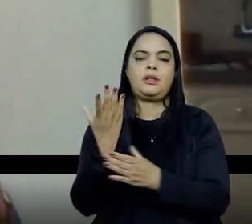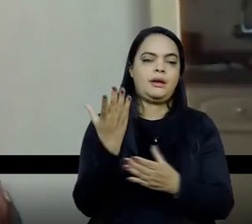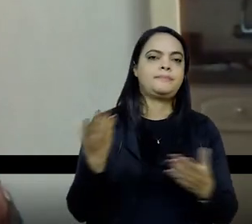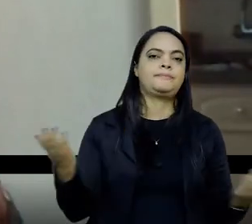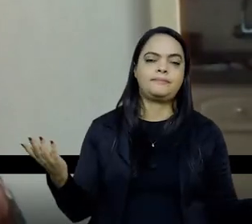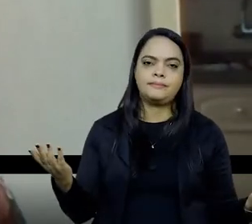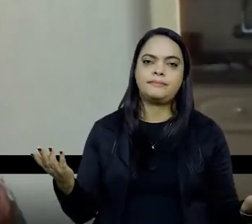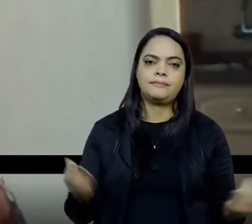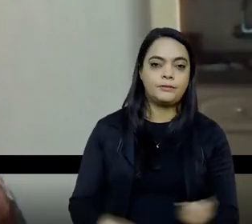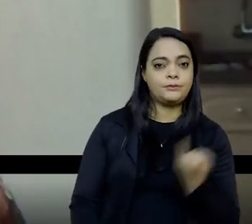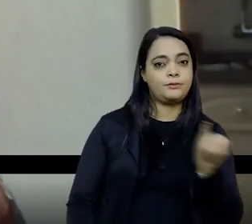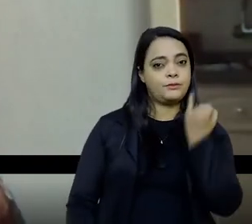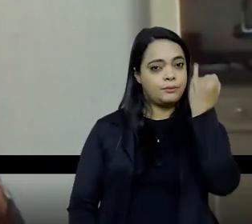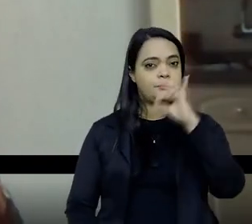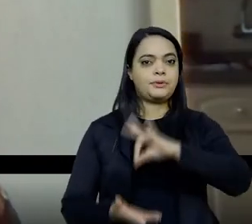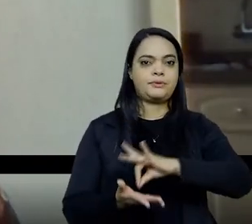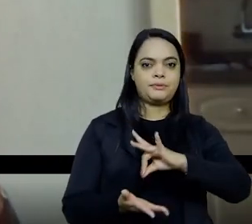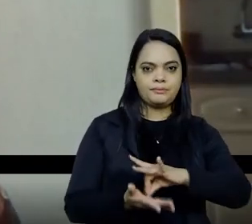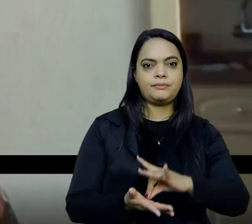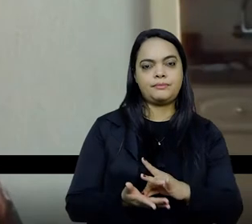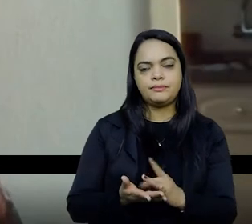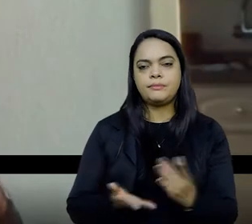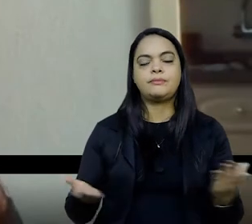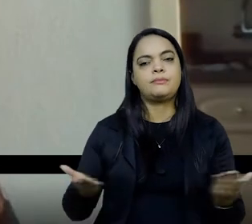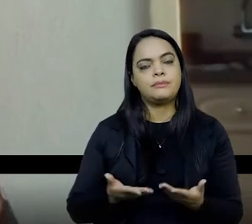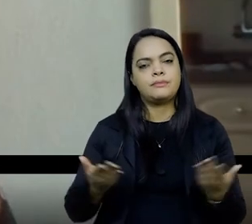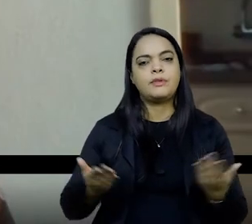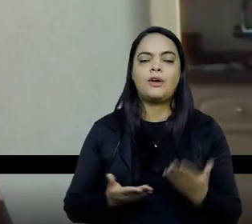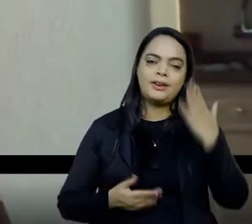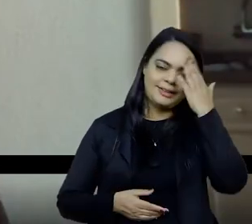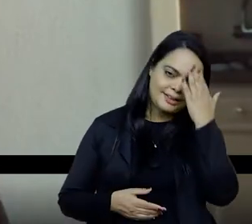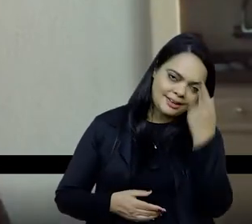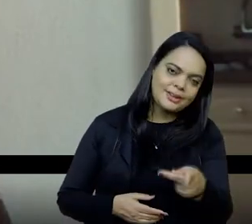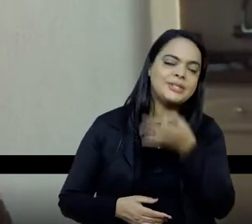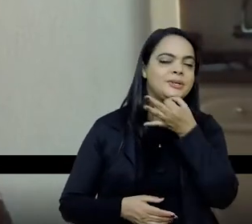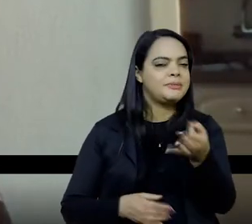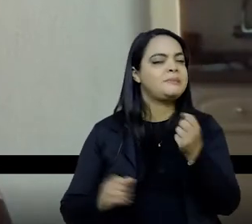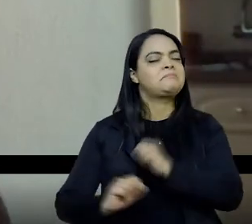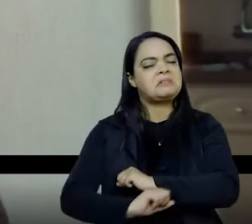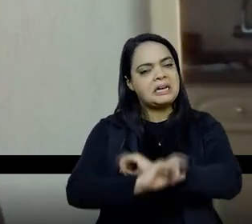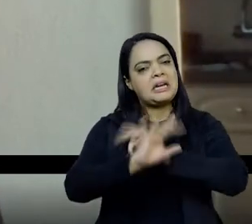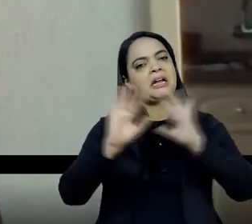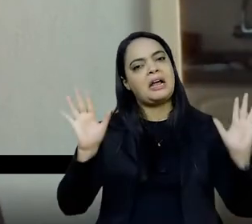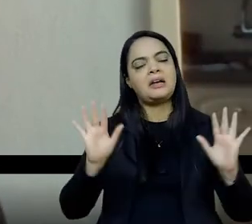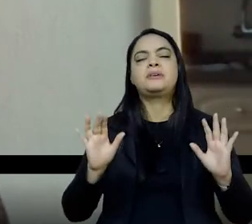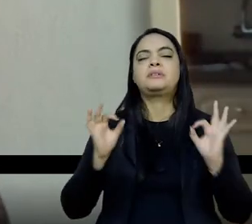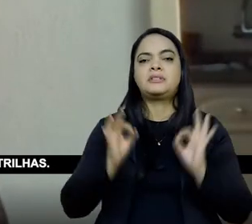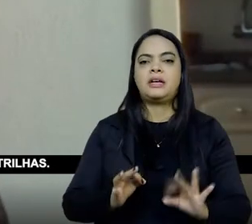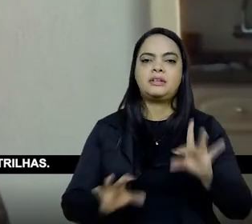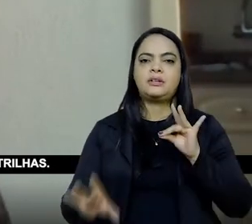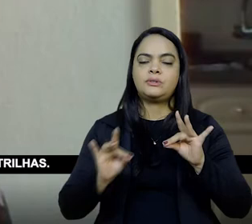bem importante de agora te ouvir também para reforçar essa escolha política,